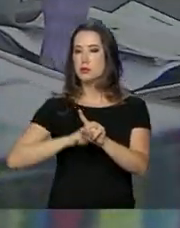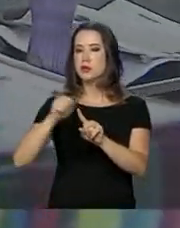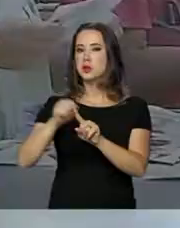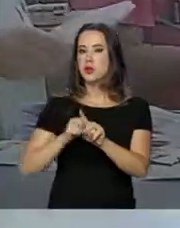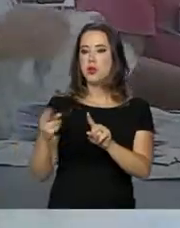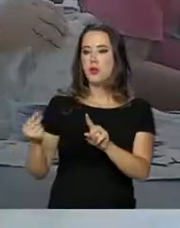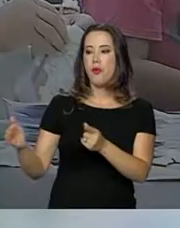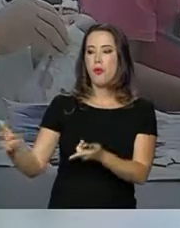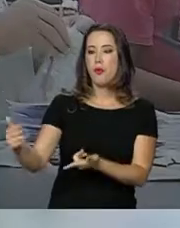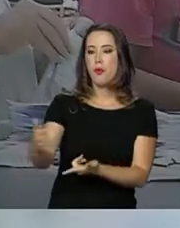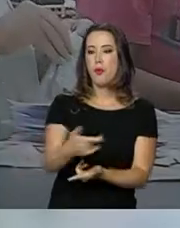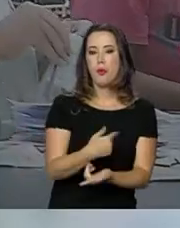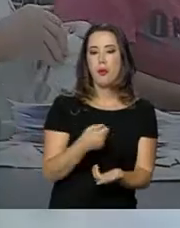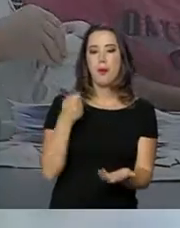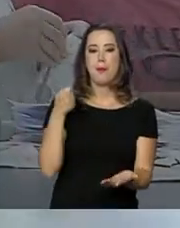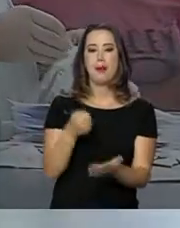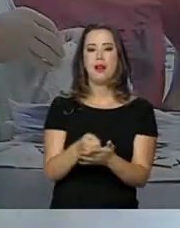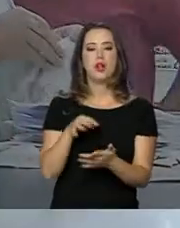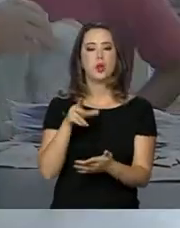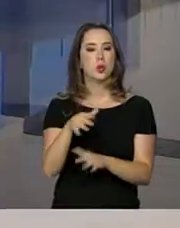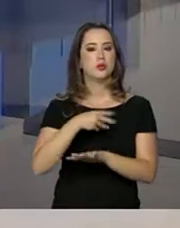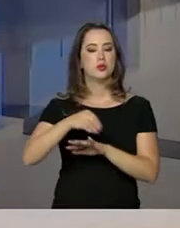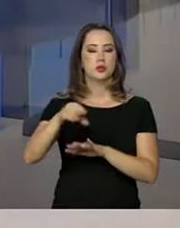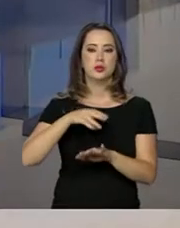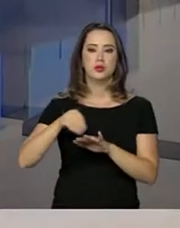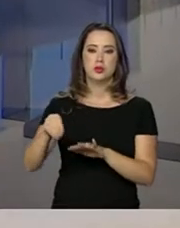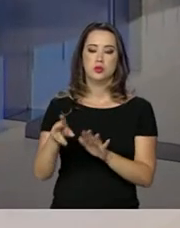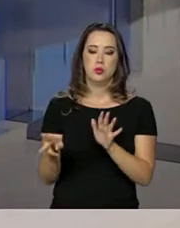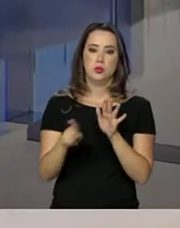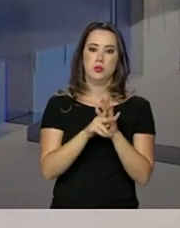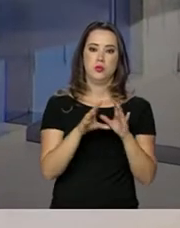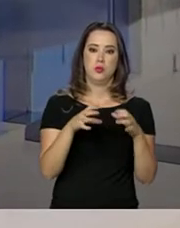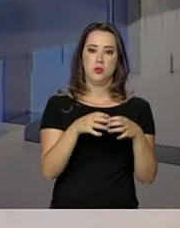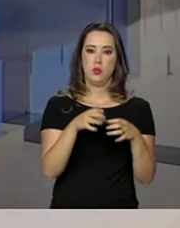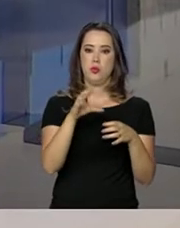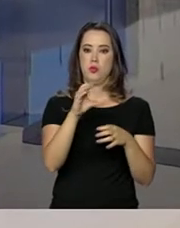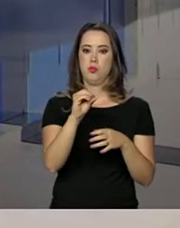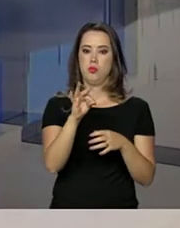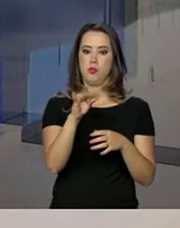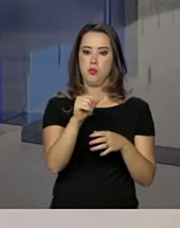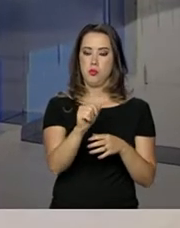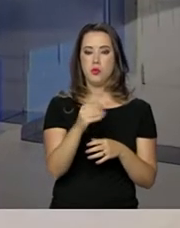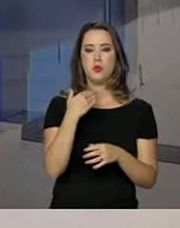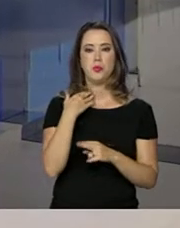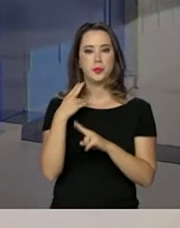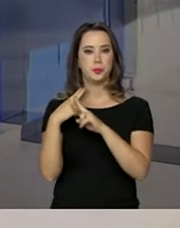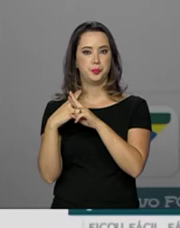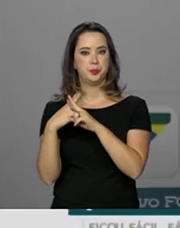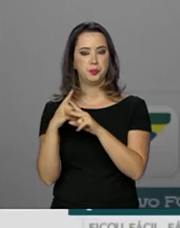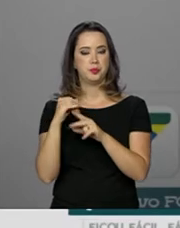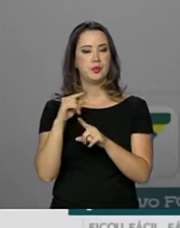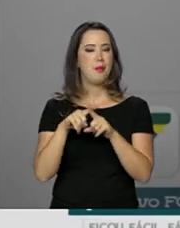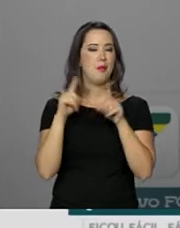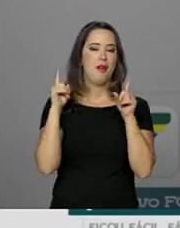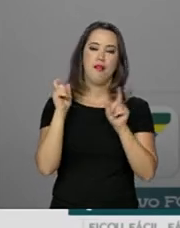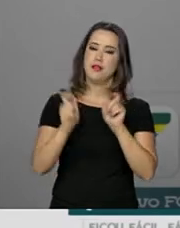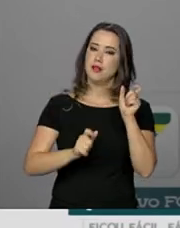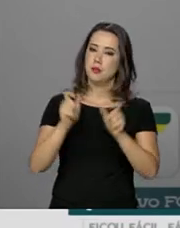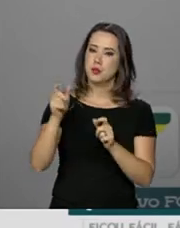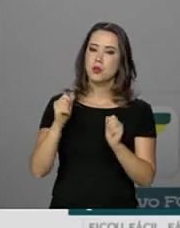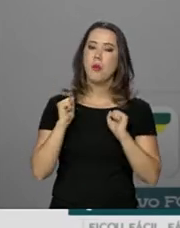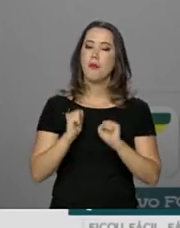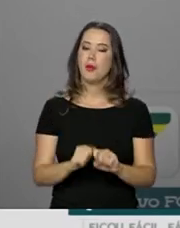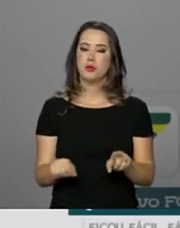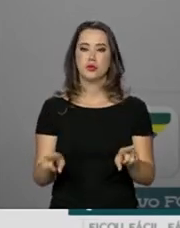recolhidos e repassar todas as informações sobre suas contas vinculadas da Caixa Econômica Federal. Mas o trabalhador